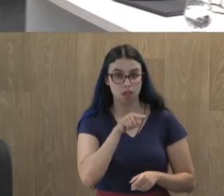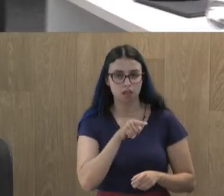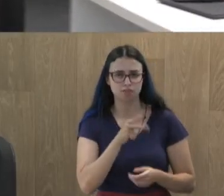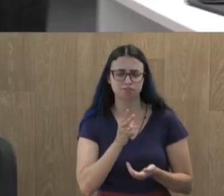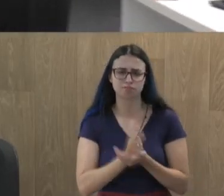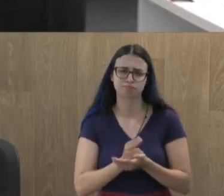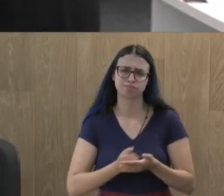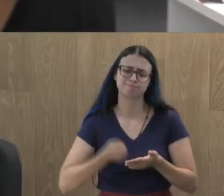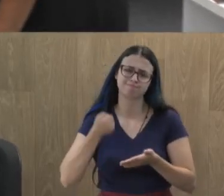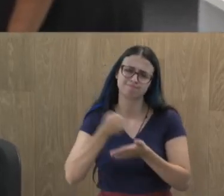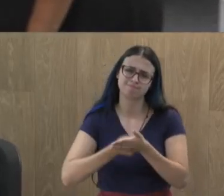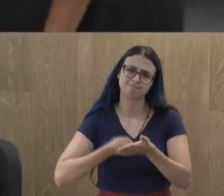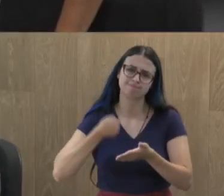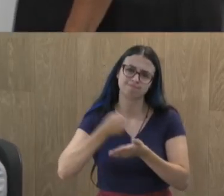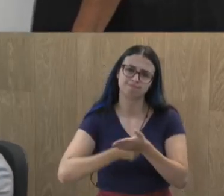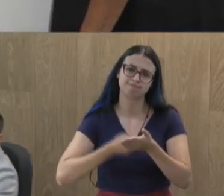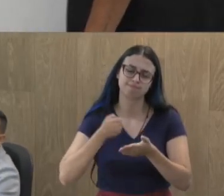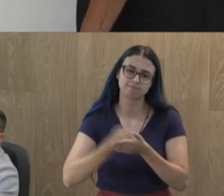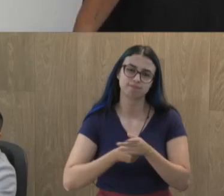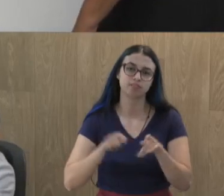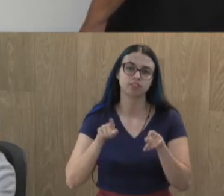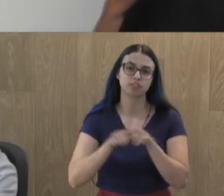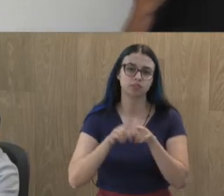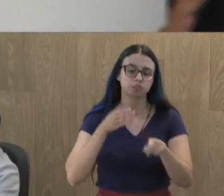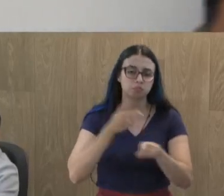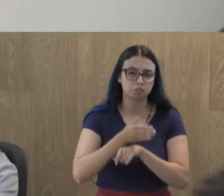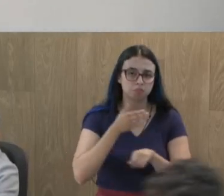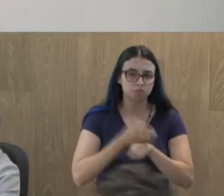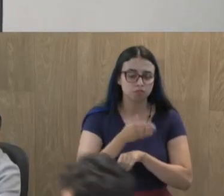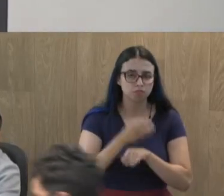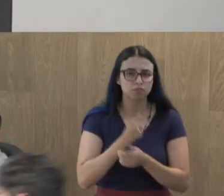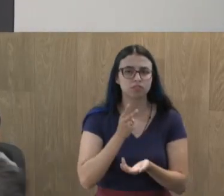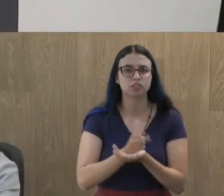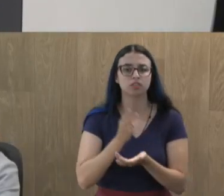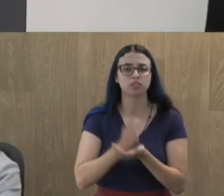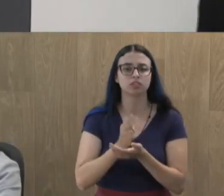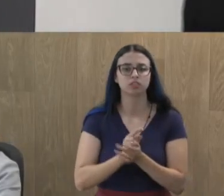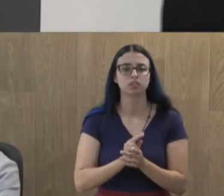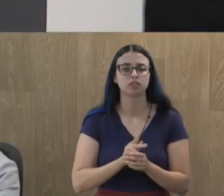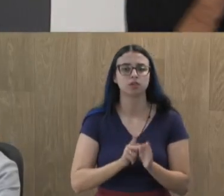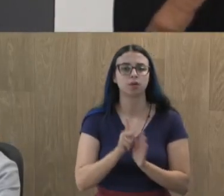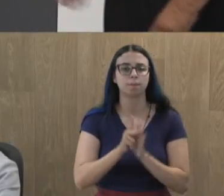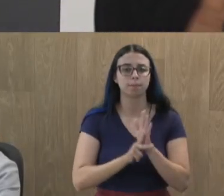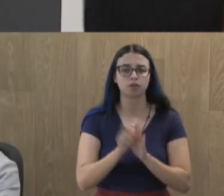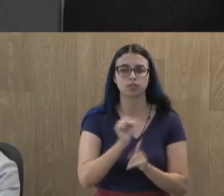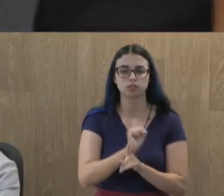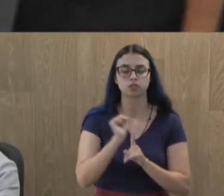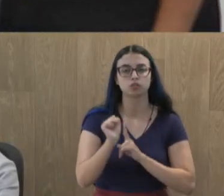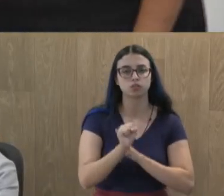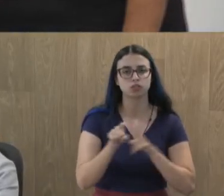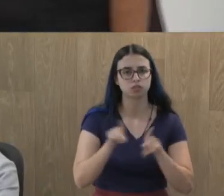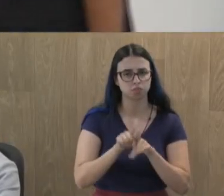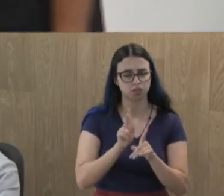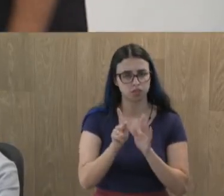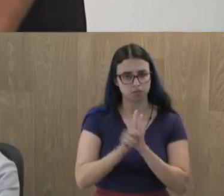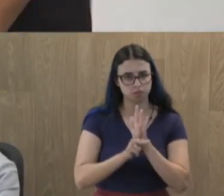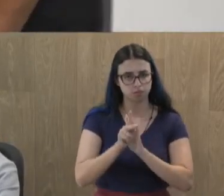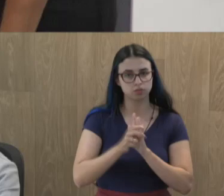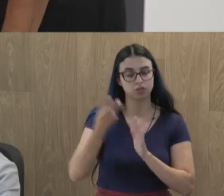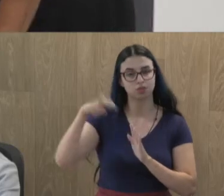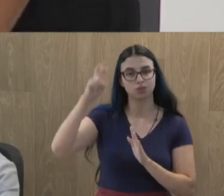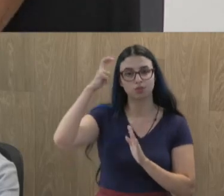conquistas pelo bairro. Participou ativamente de projetos sociais, de encana no circo projeto cultural, onde puderam ajudar a